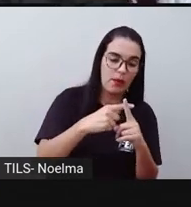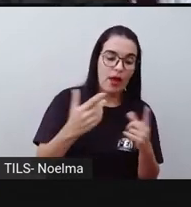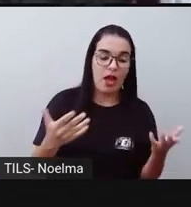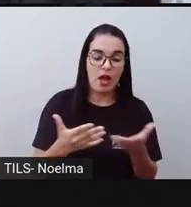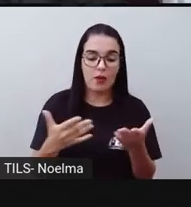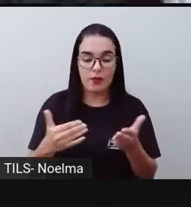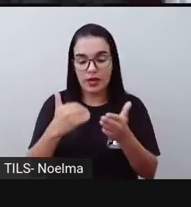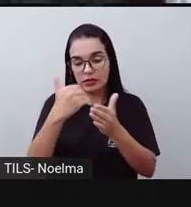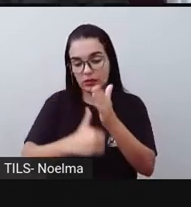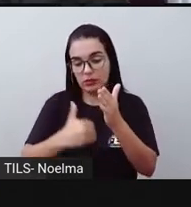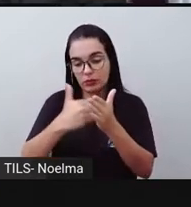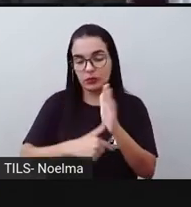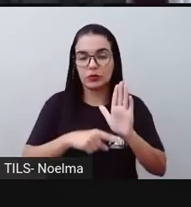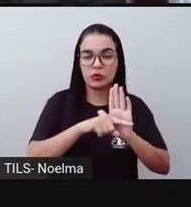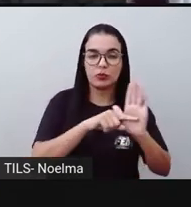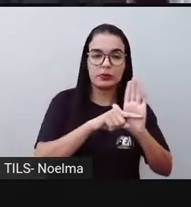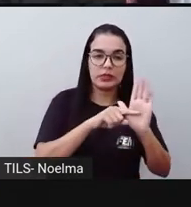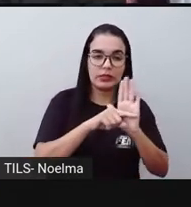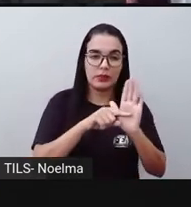subtração.